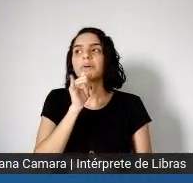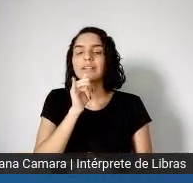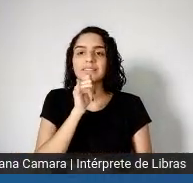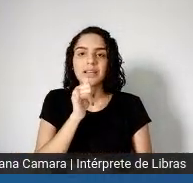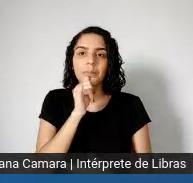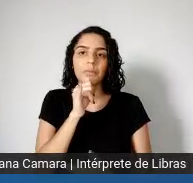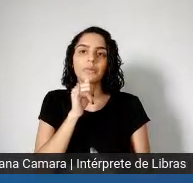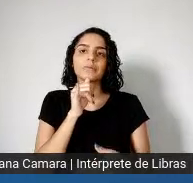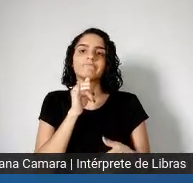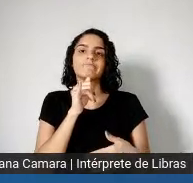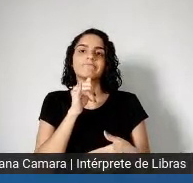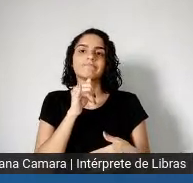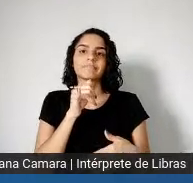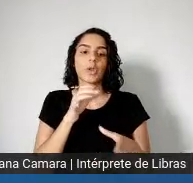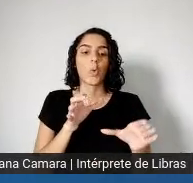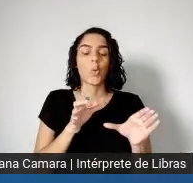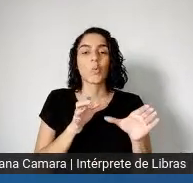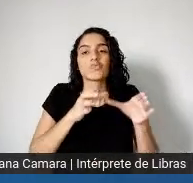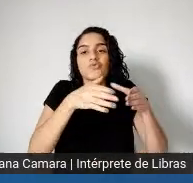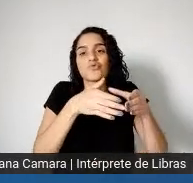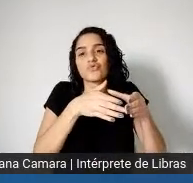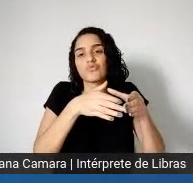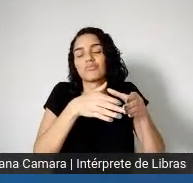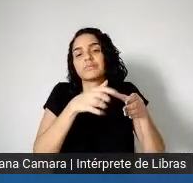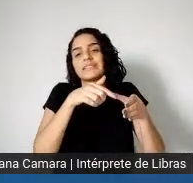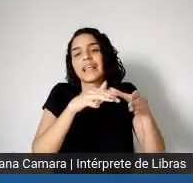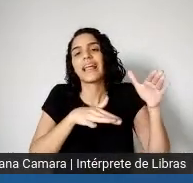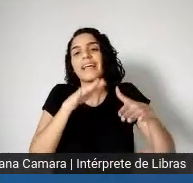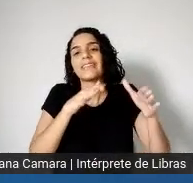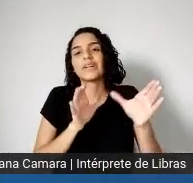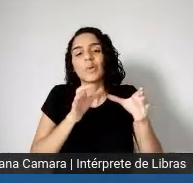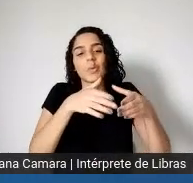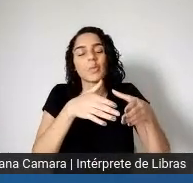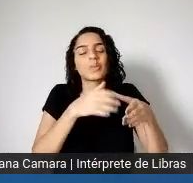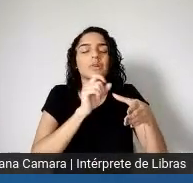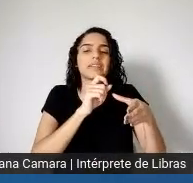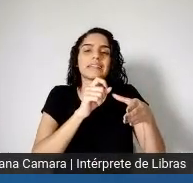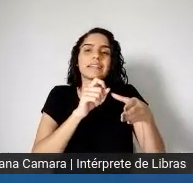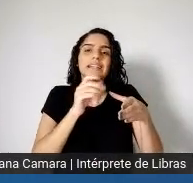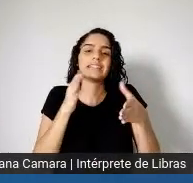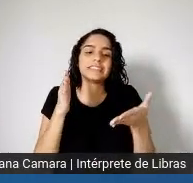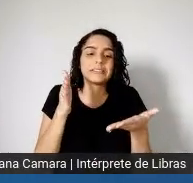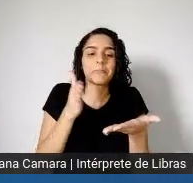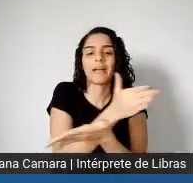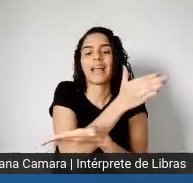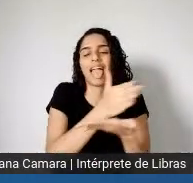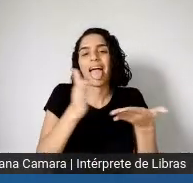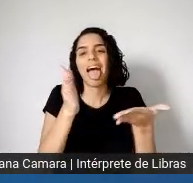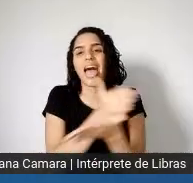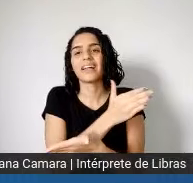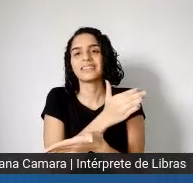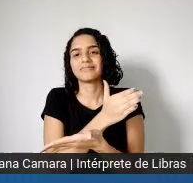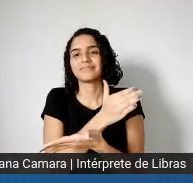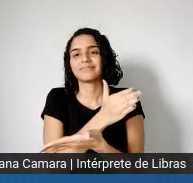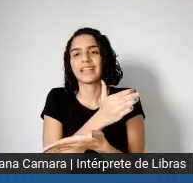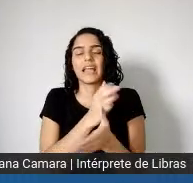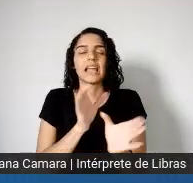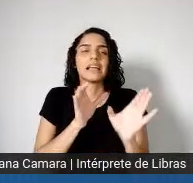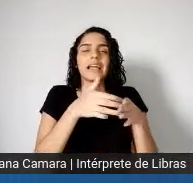né, muitos grupos sociais são muito mais expostos, né, que tem populações que habitam, né, zonas